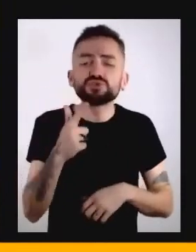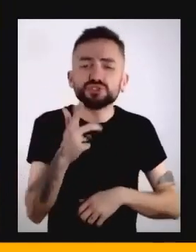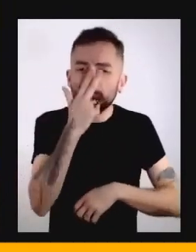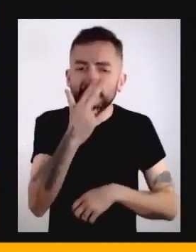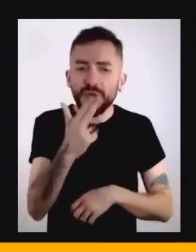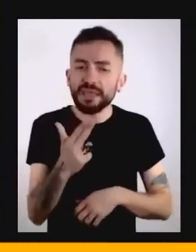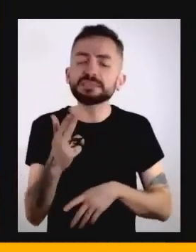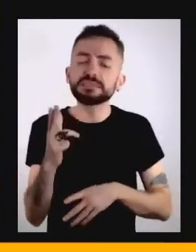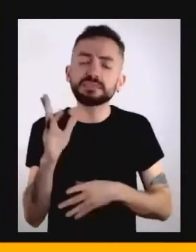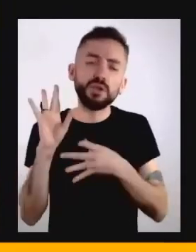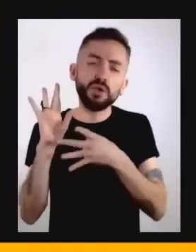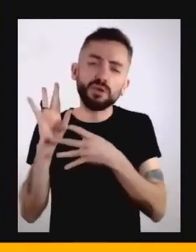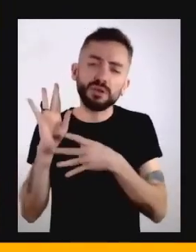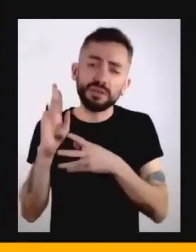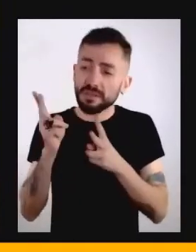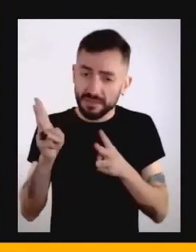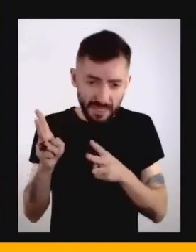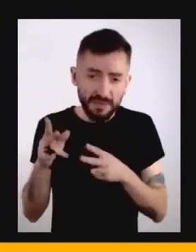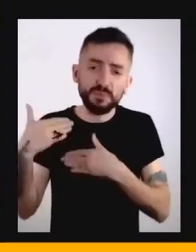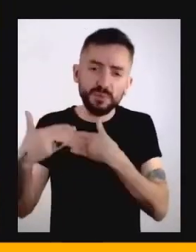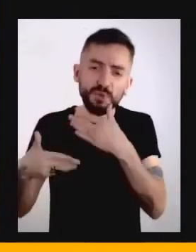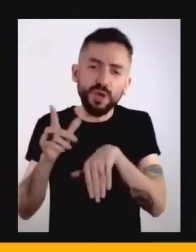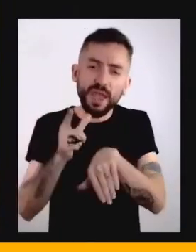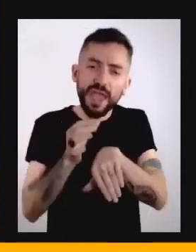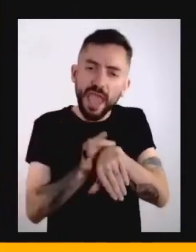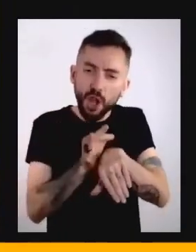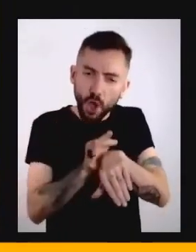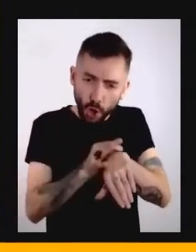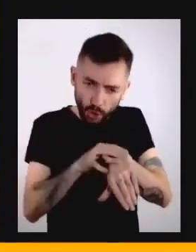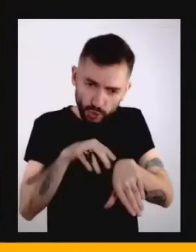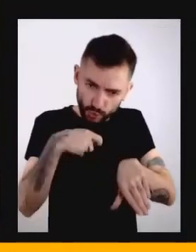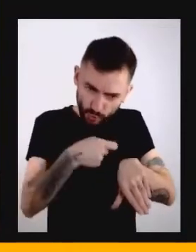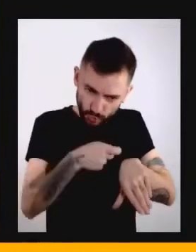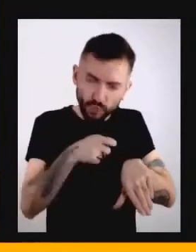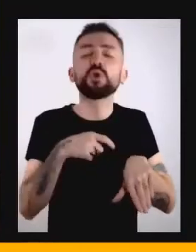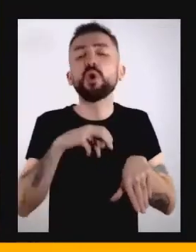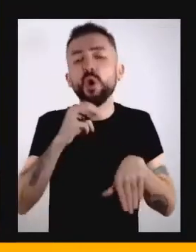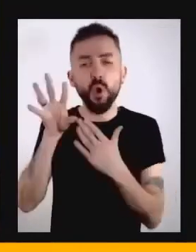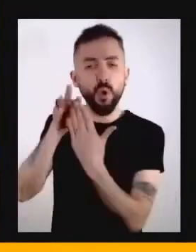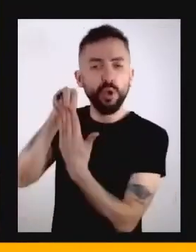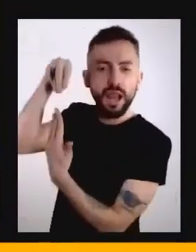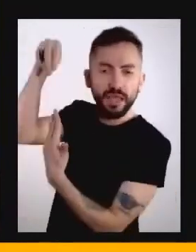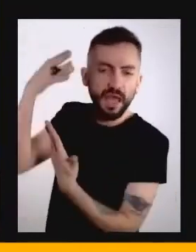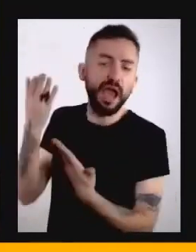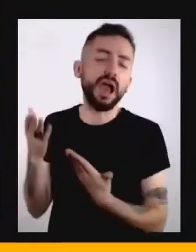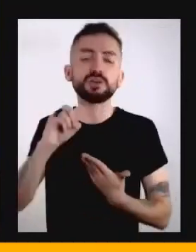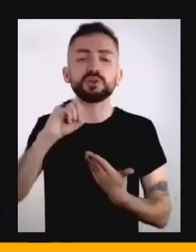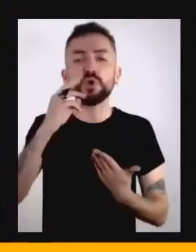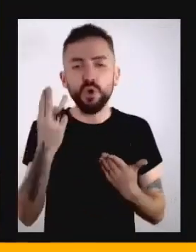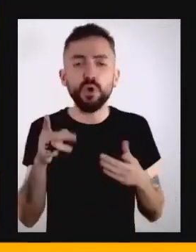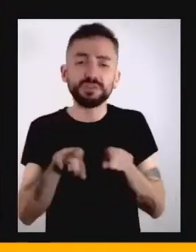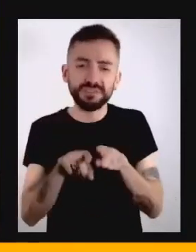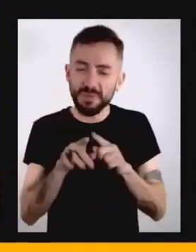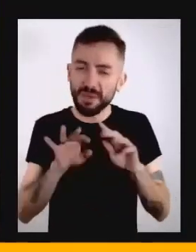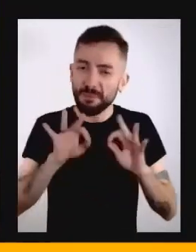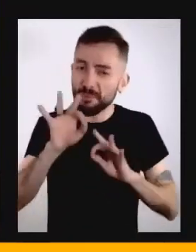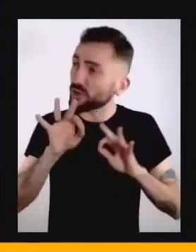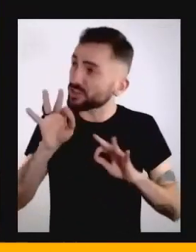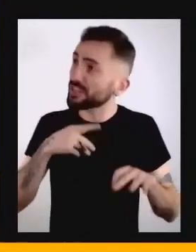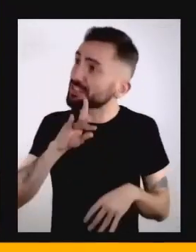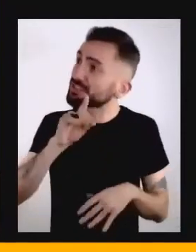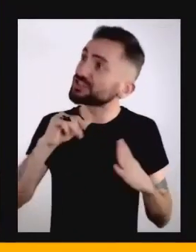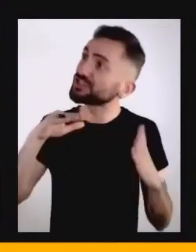a um elemento mecânico, como os relógios de hoje, ou os calendários, ou os deadlines dos projetos que a gente tem para fazer.